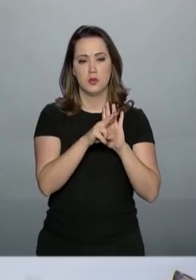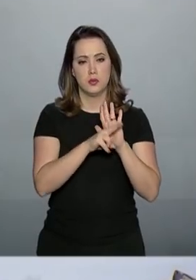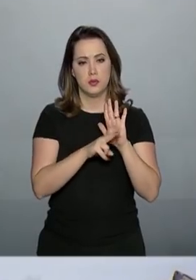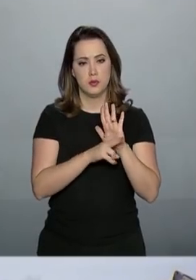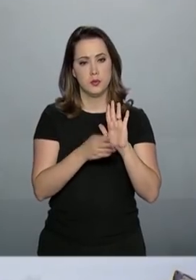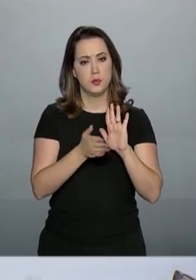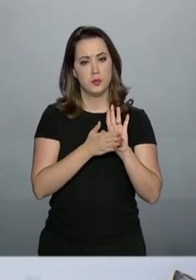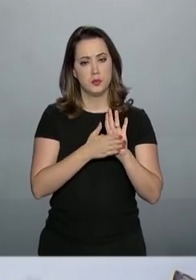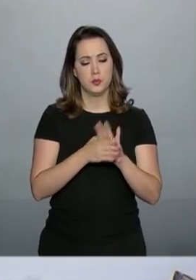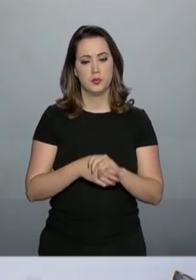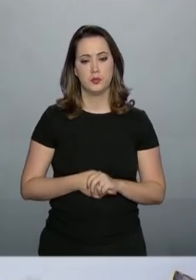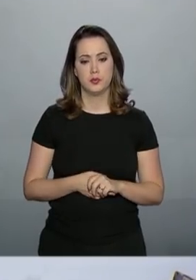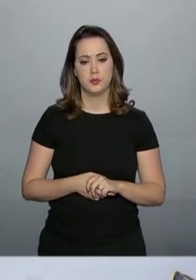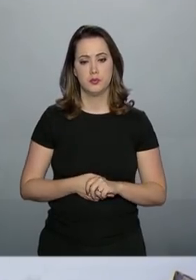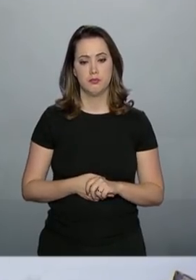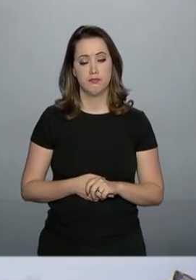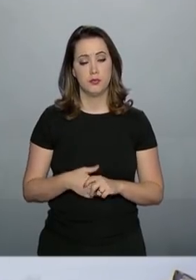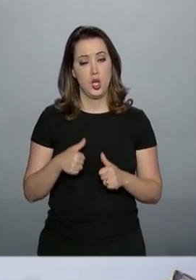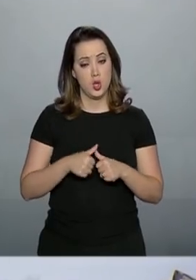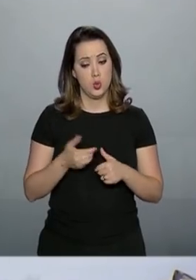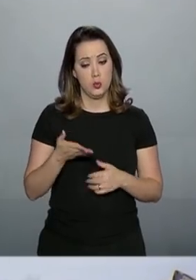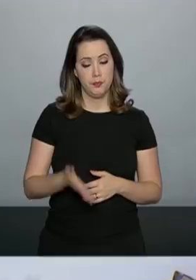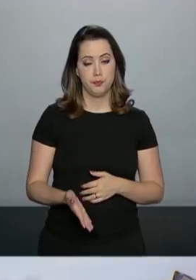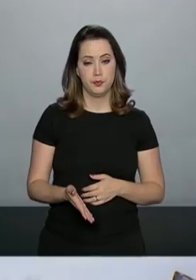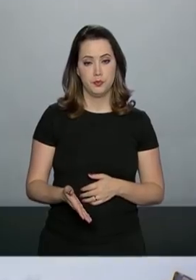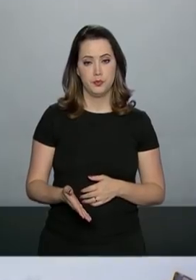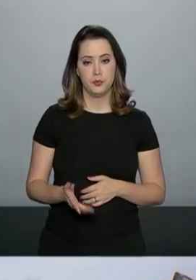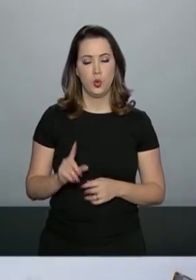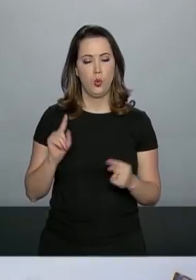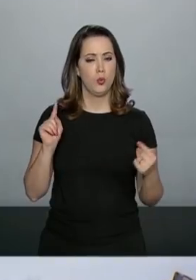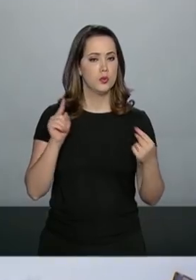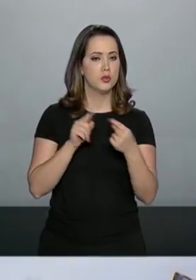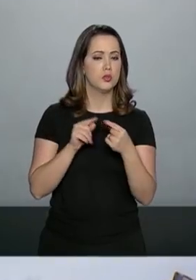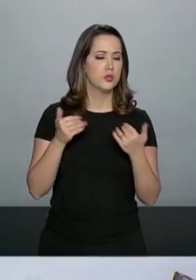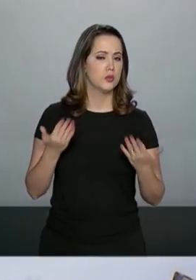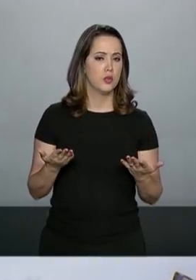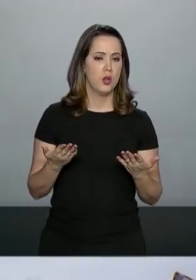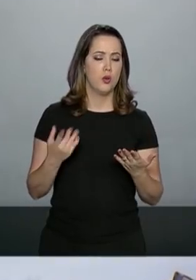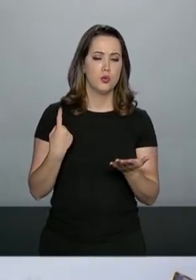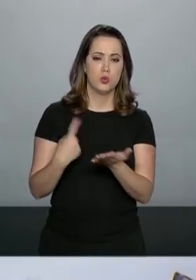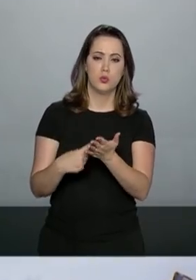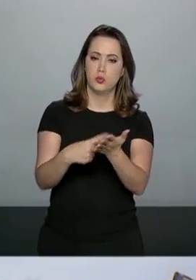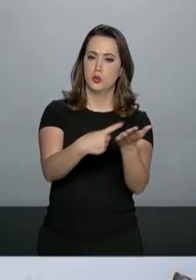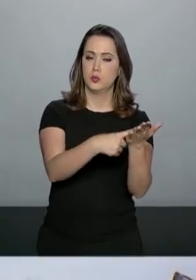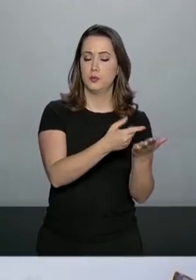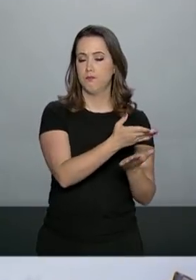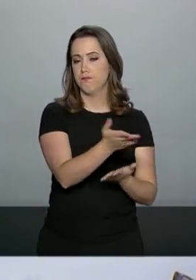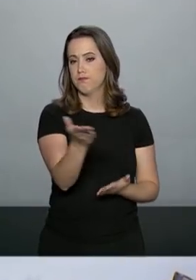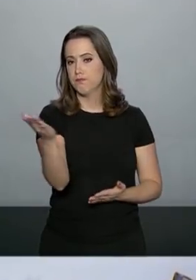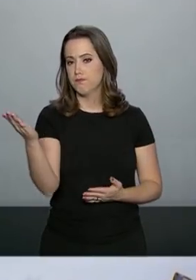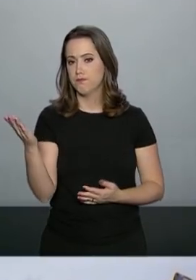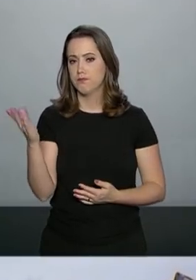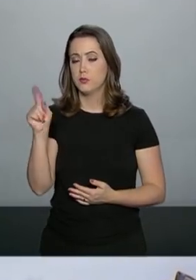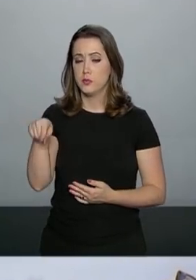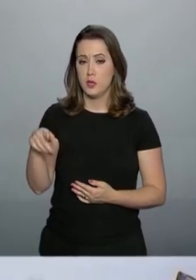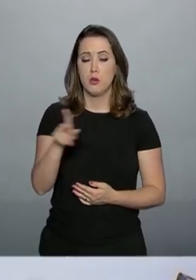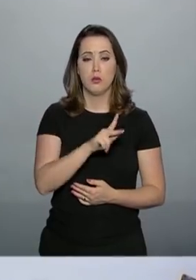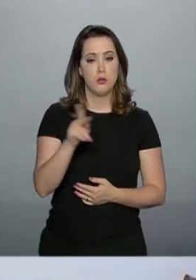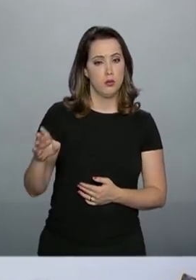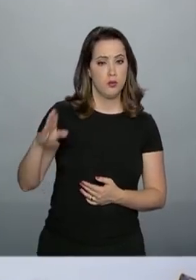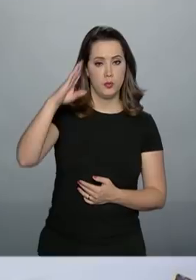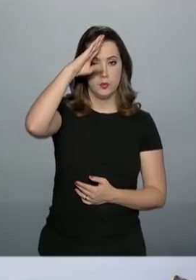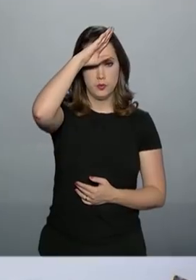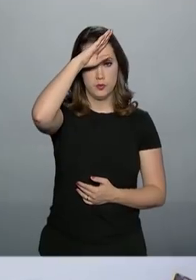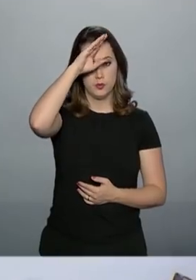propostas. Minha presença aqui tem a finalidade de afiançar a todos os senhores que o presidente